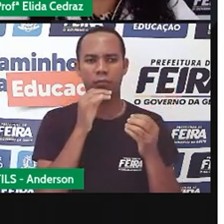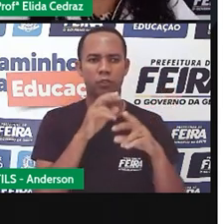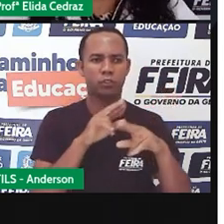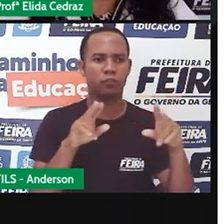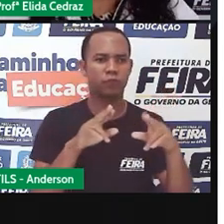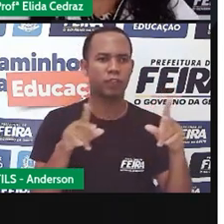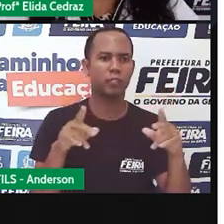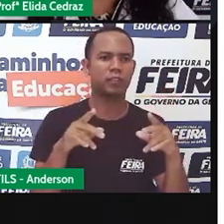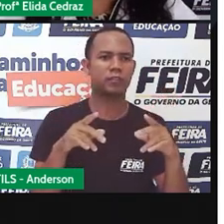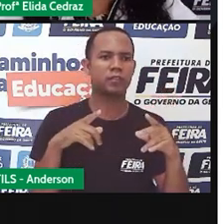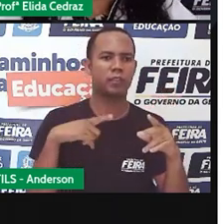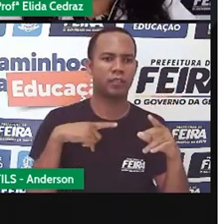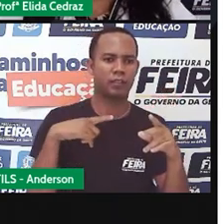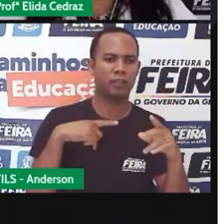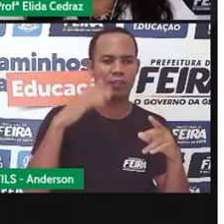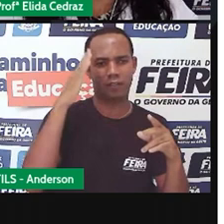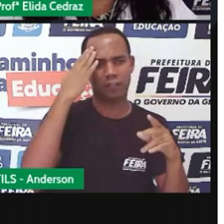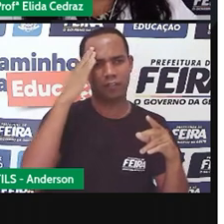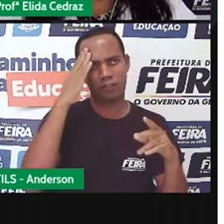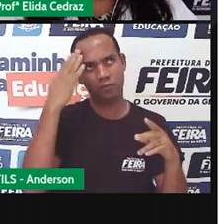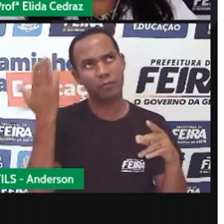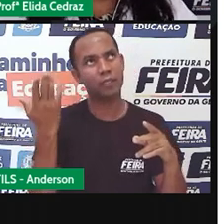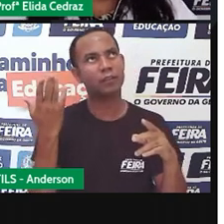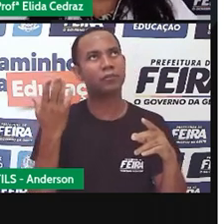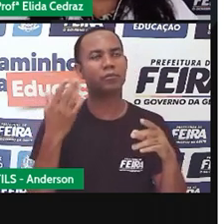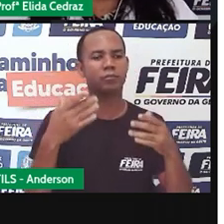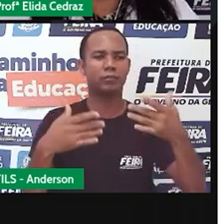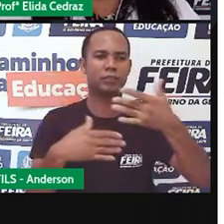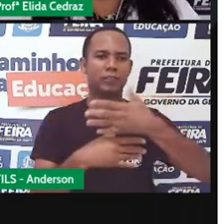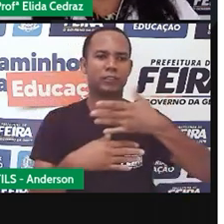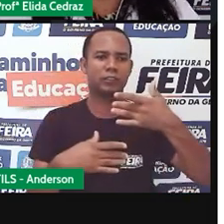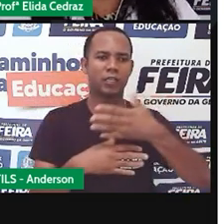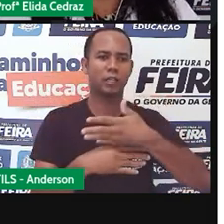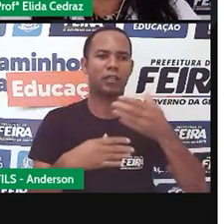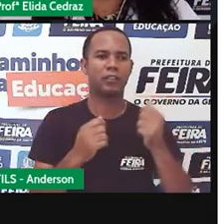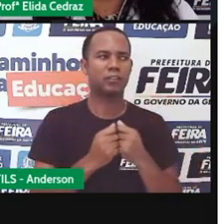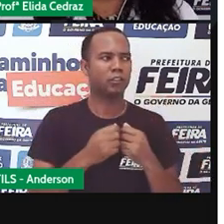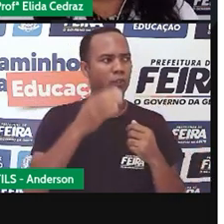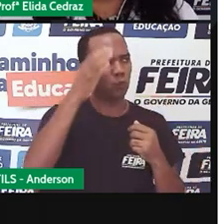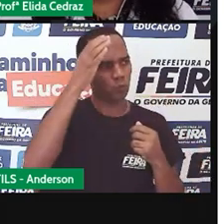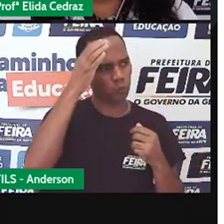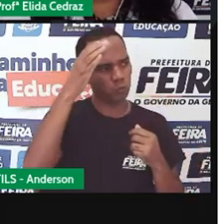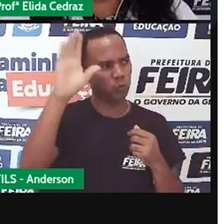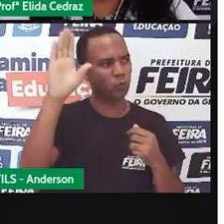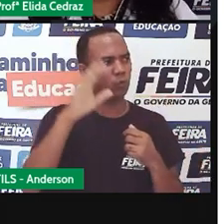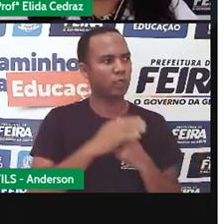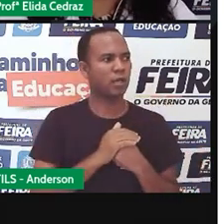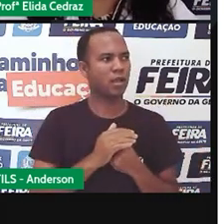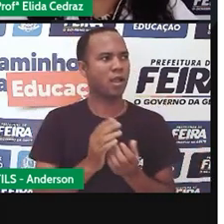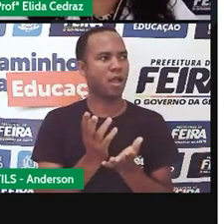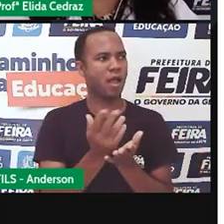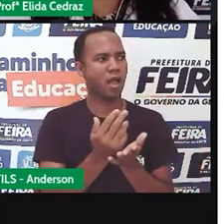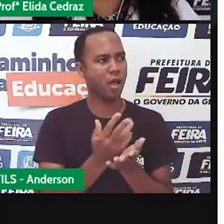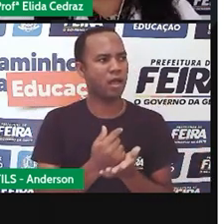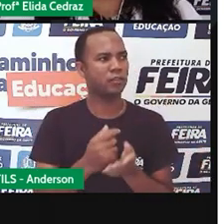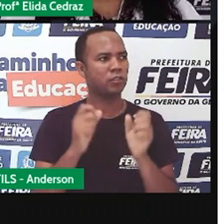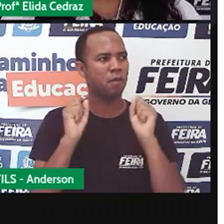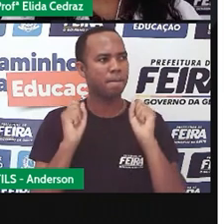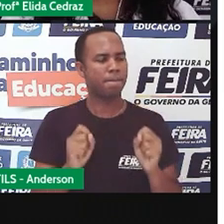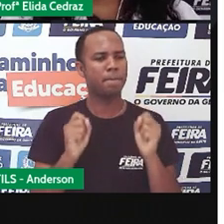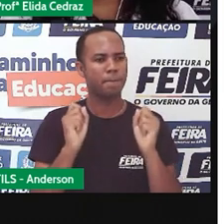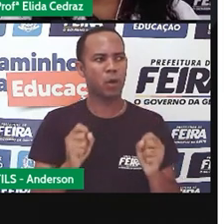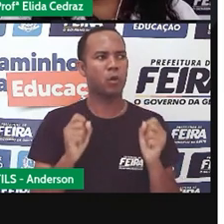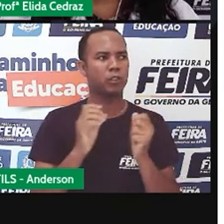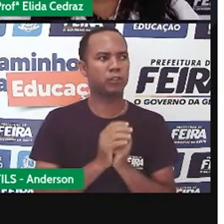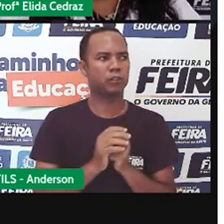fazem a gente entender o que está acontecendo na nossa cidade, de cultura, de arte. A gente pode ter a